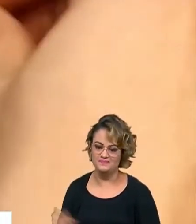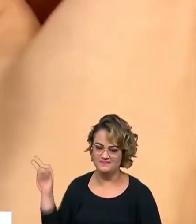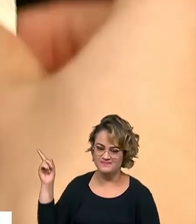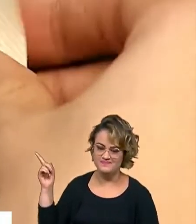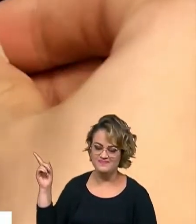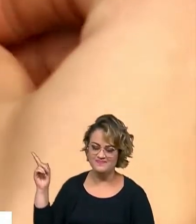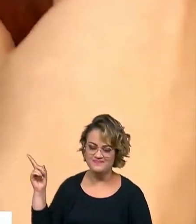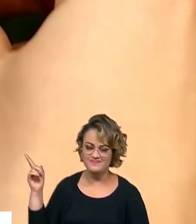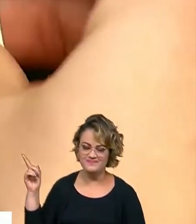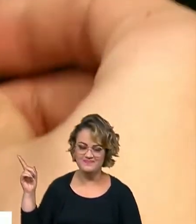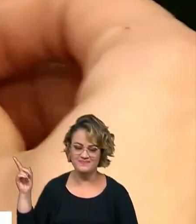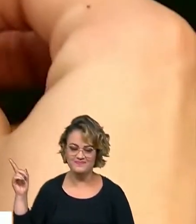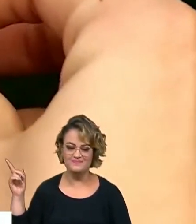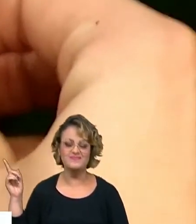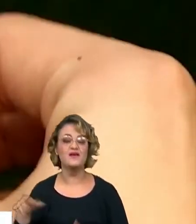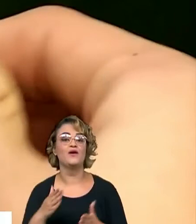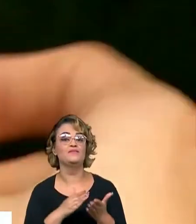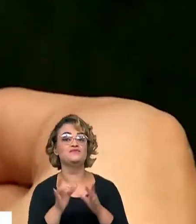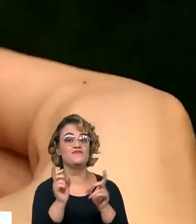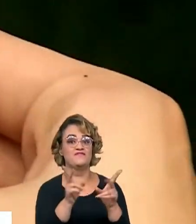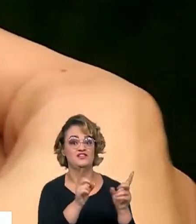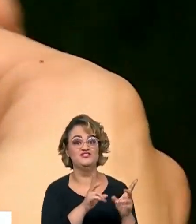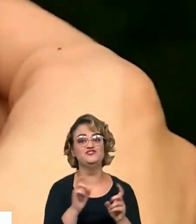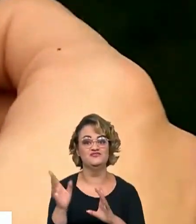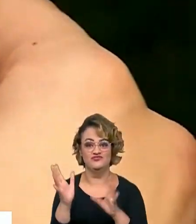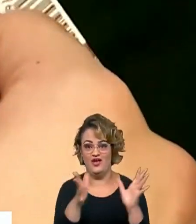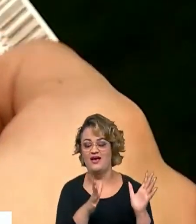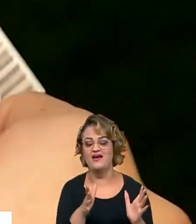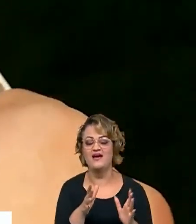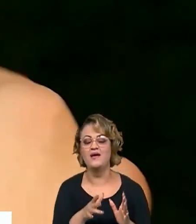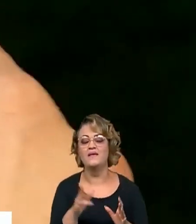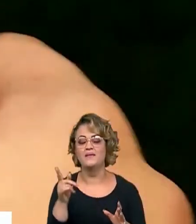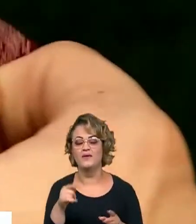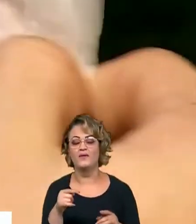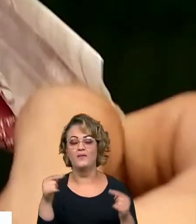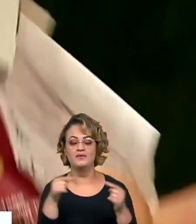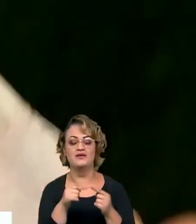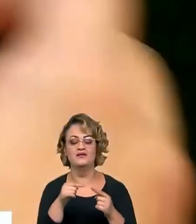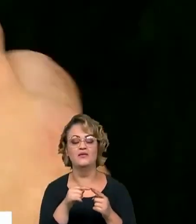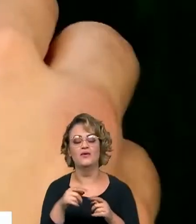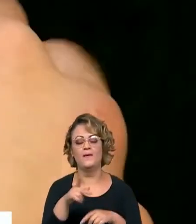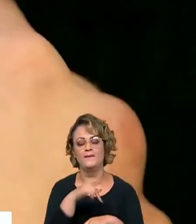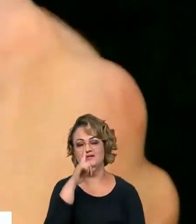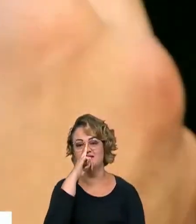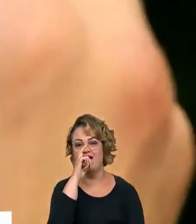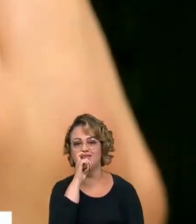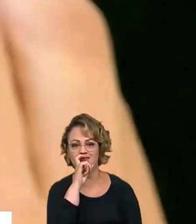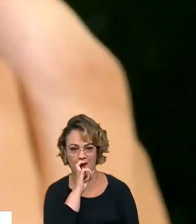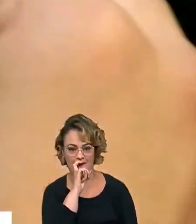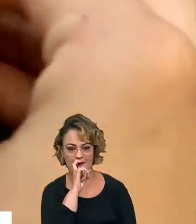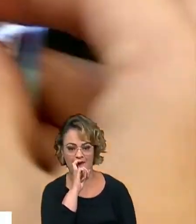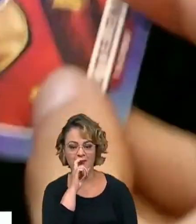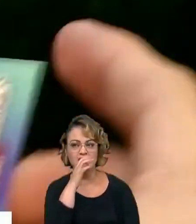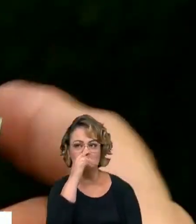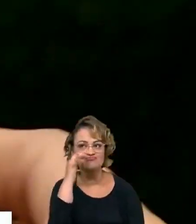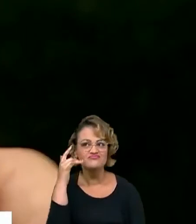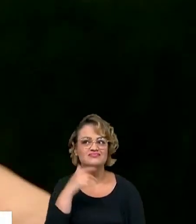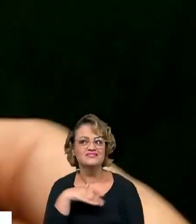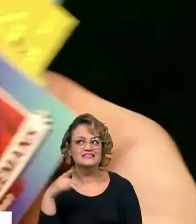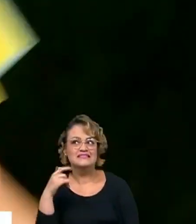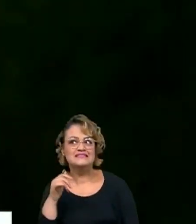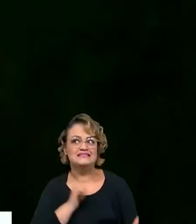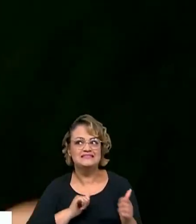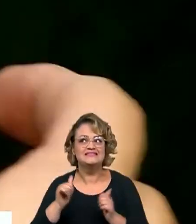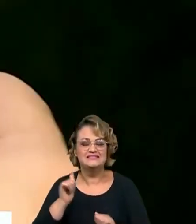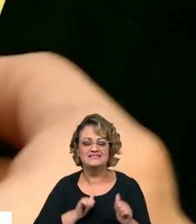cromos começaram a ser vendidos há menos de 100 dias para a Copa do Catar. E já dá para sentir o cheiro de emoção no